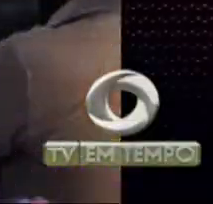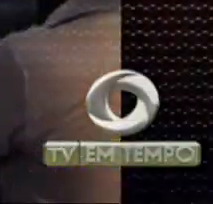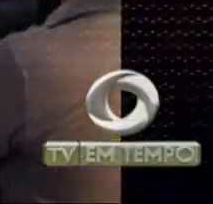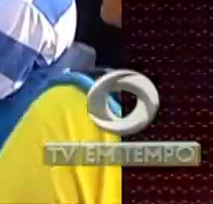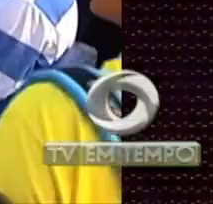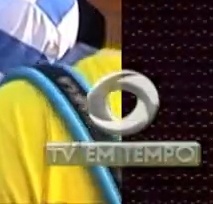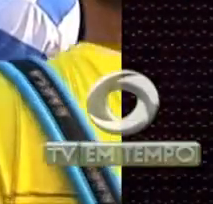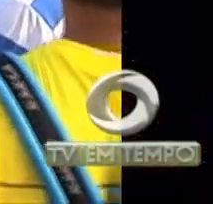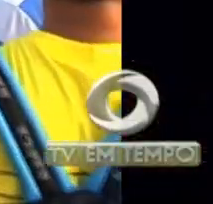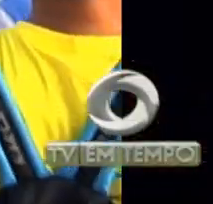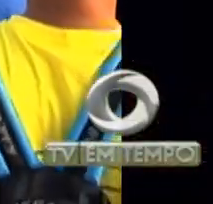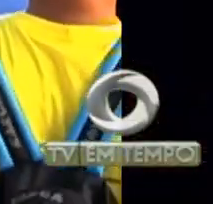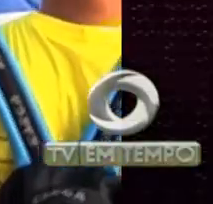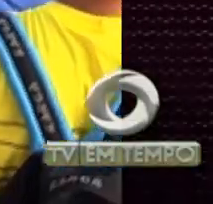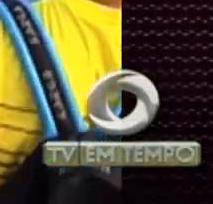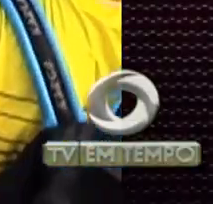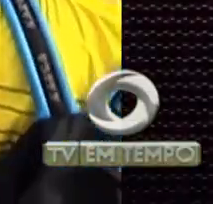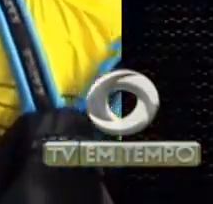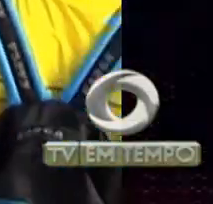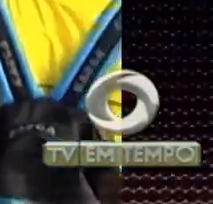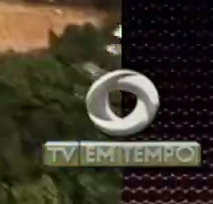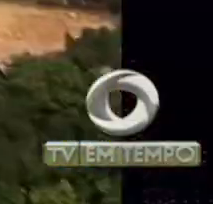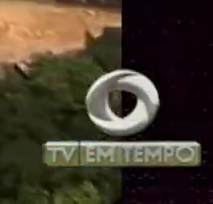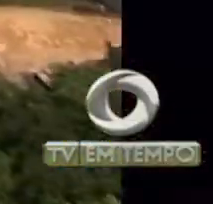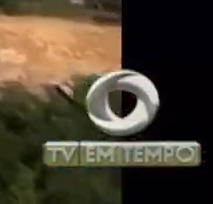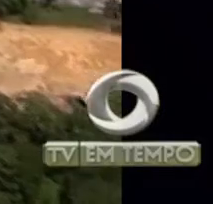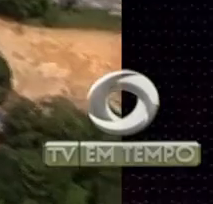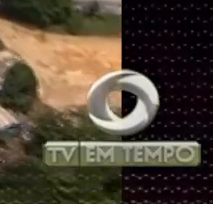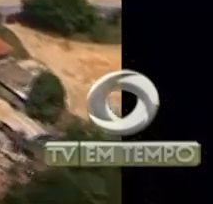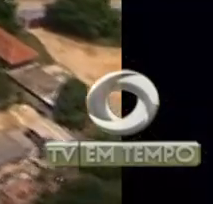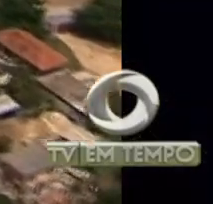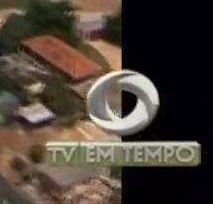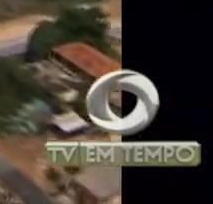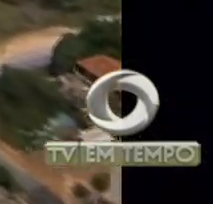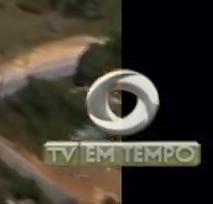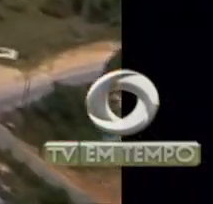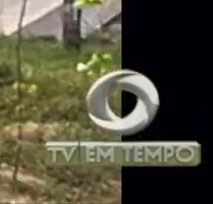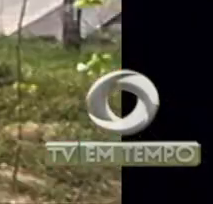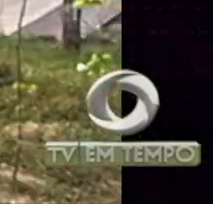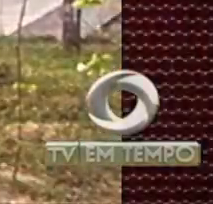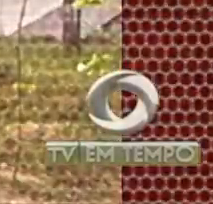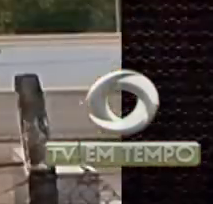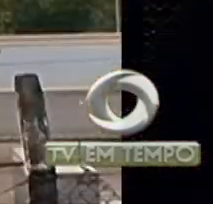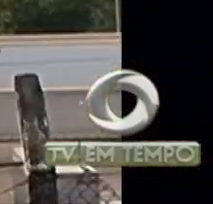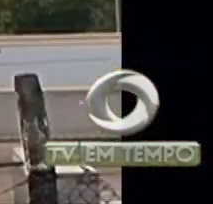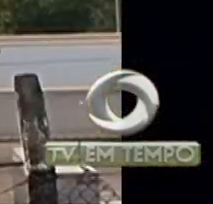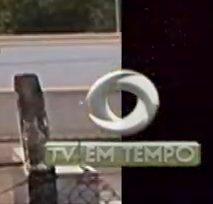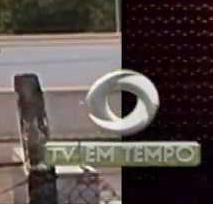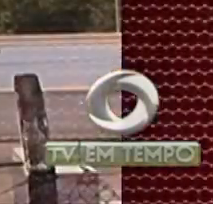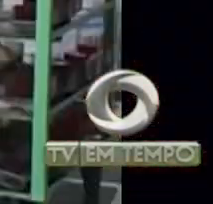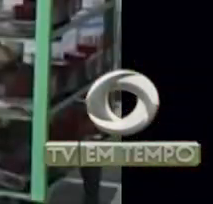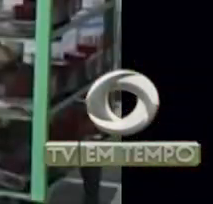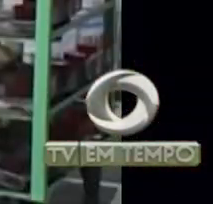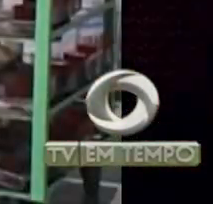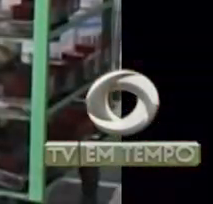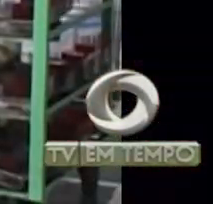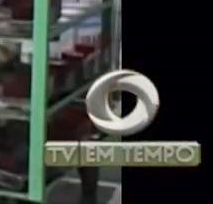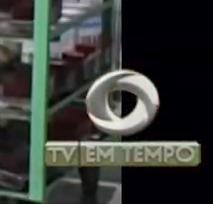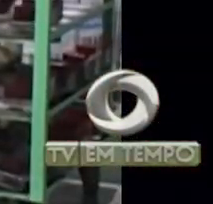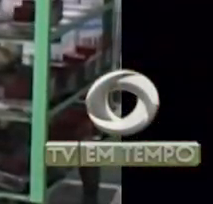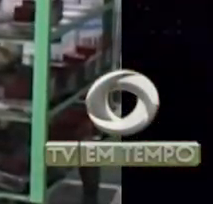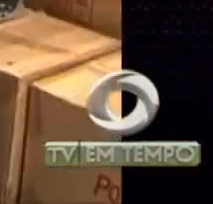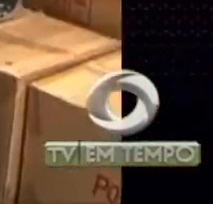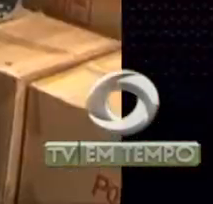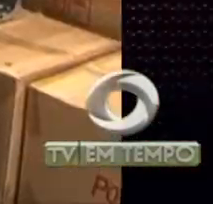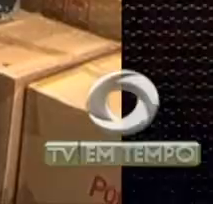256 mil desempregados no estado. Só o Polo Industrial de Manaus demitiu em um ano 35 mil trabalhadores,